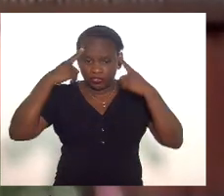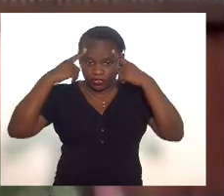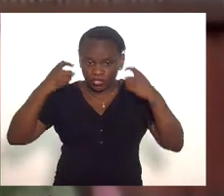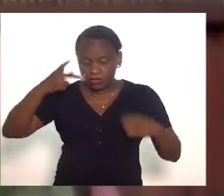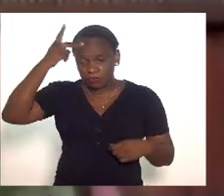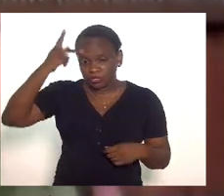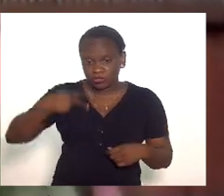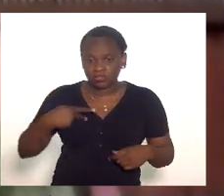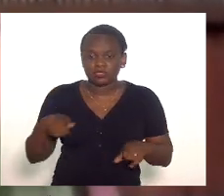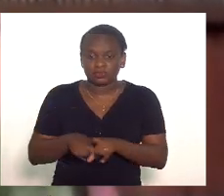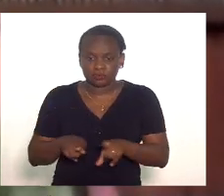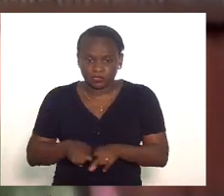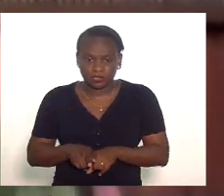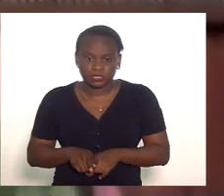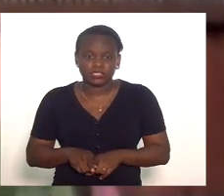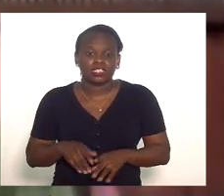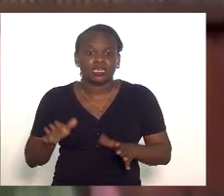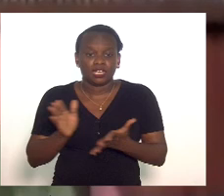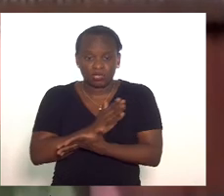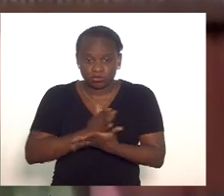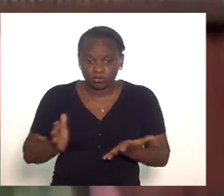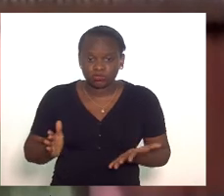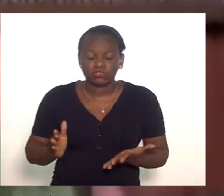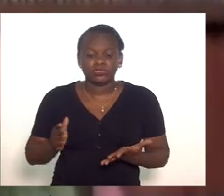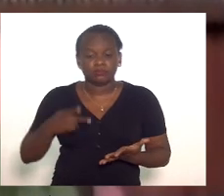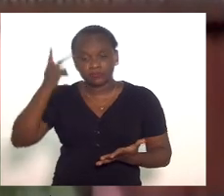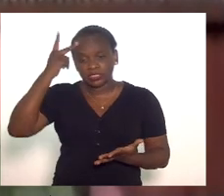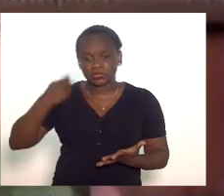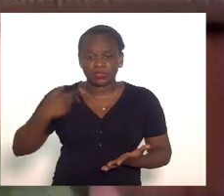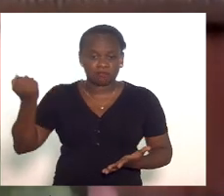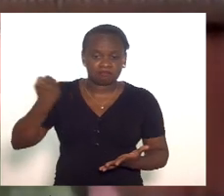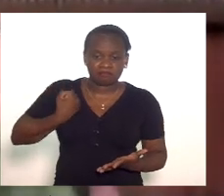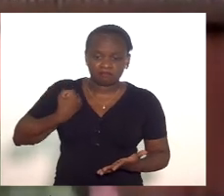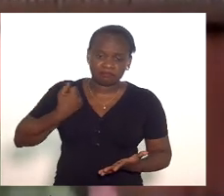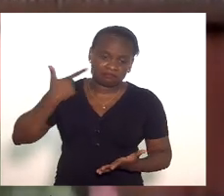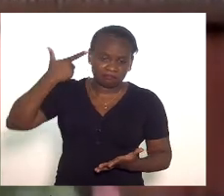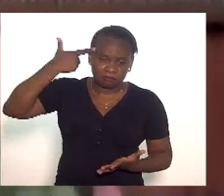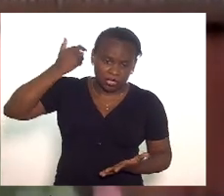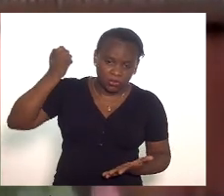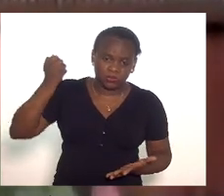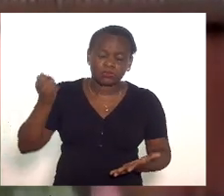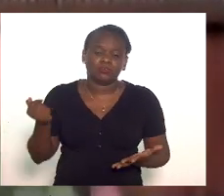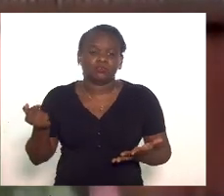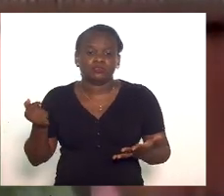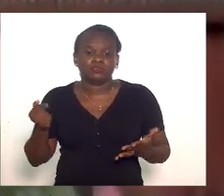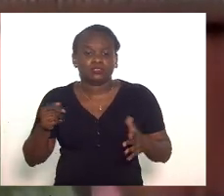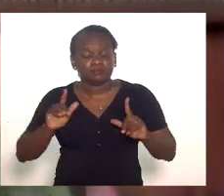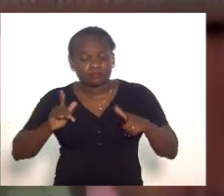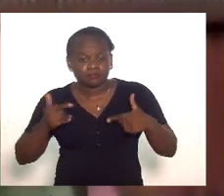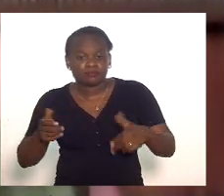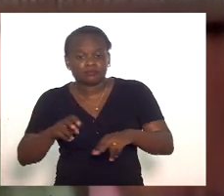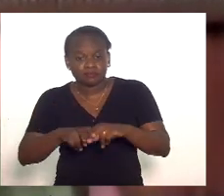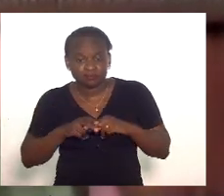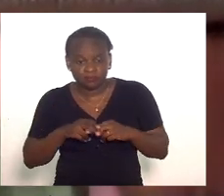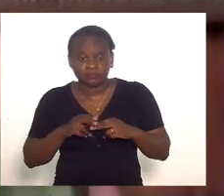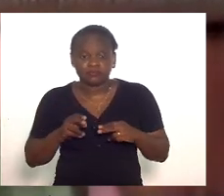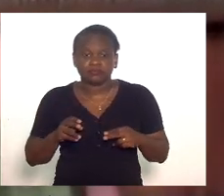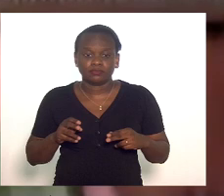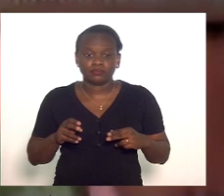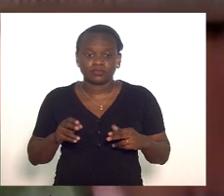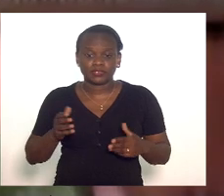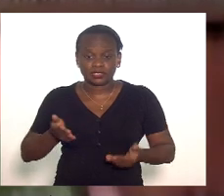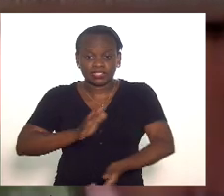si própria chegando ao extremo do suicídio e de ações a partir de